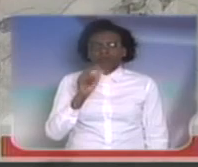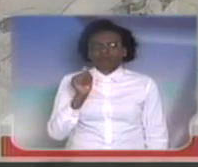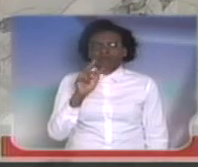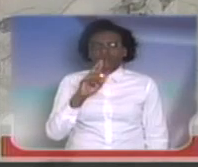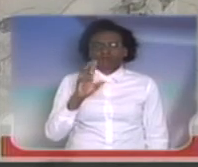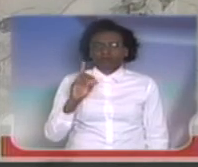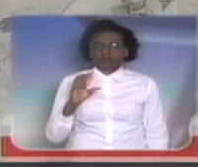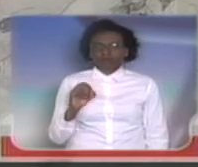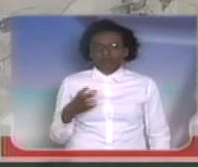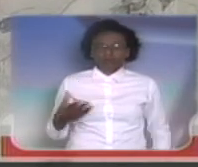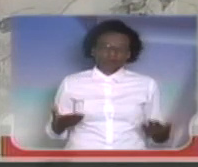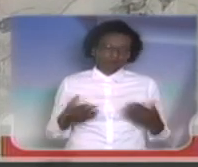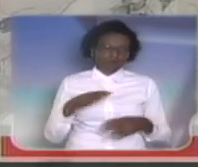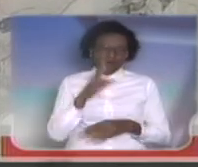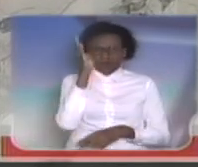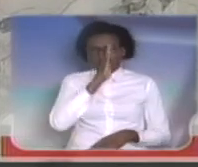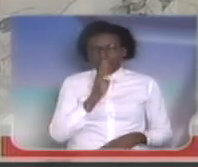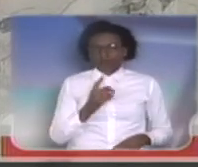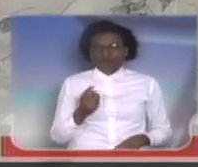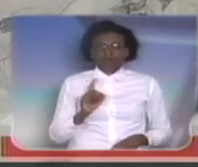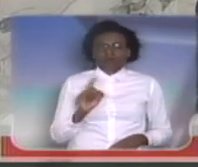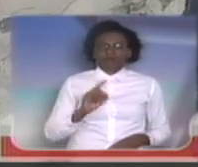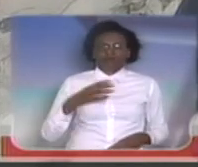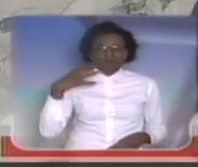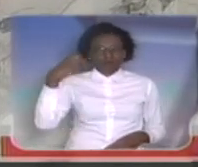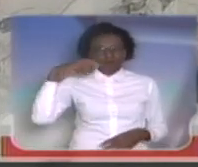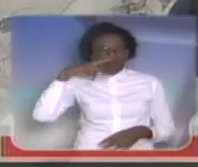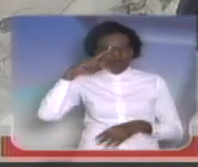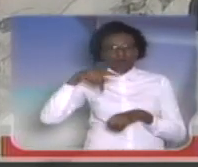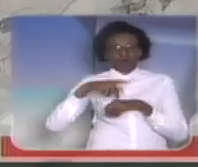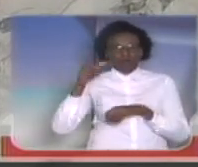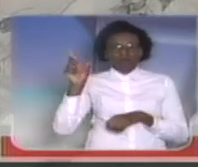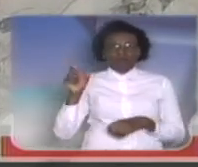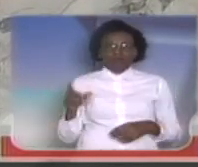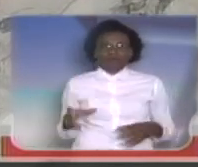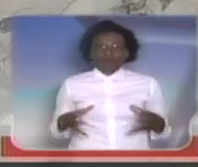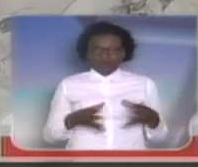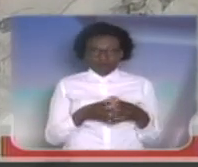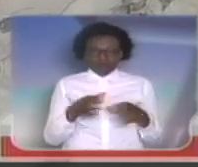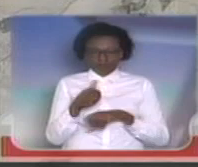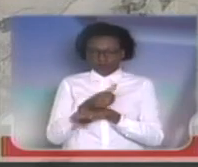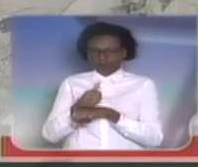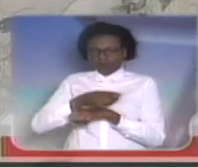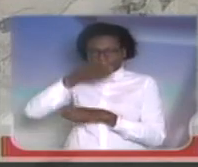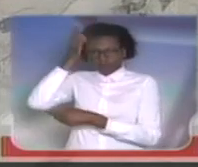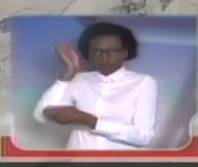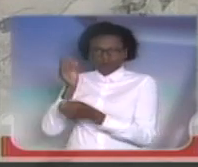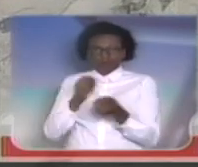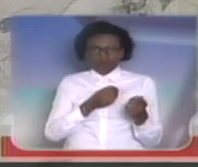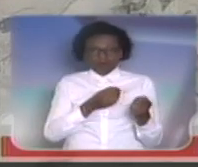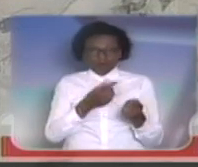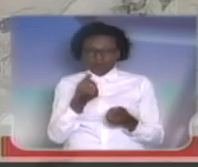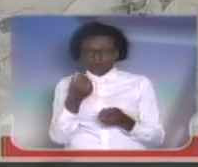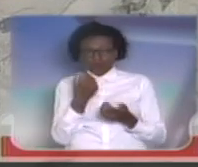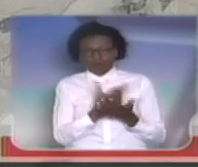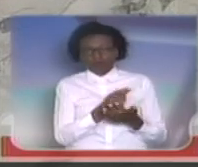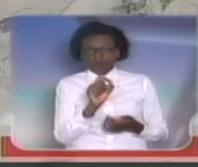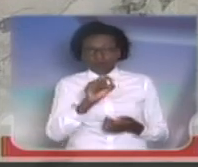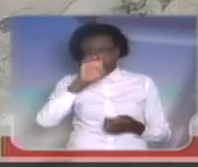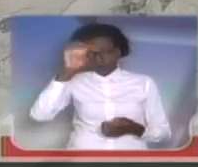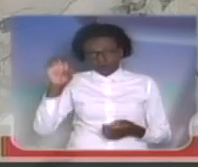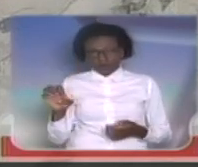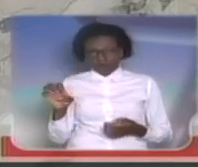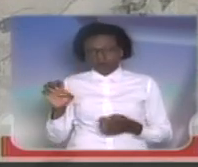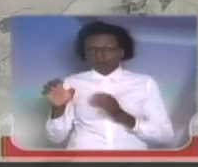um outro problema sério que aconteceu. Os corpos de bombeiro, para quem não sabe, eles são custeados pelo Estado. E, além disso, eles têm